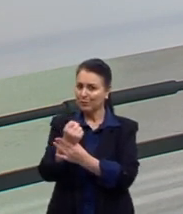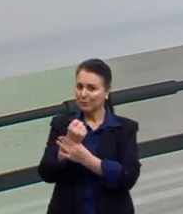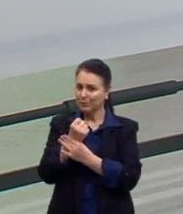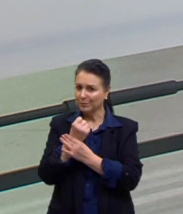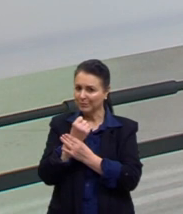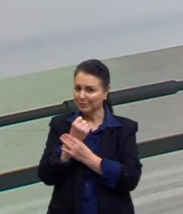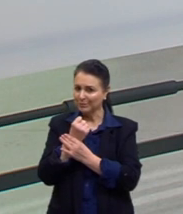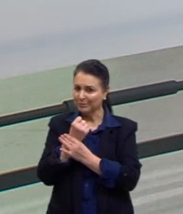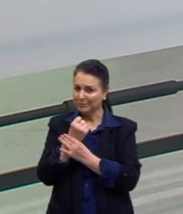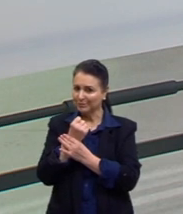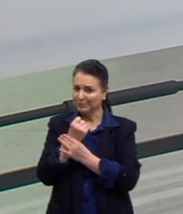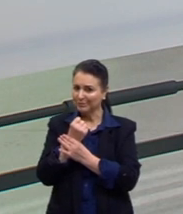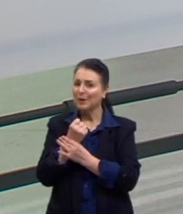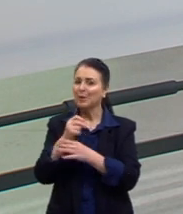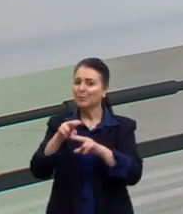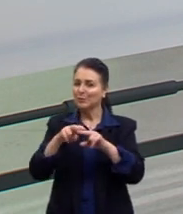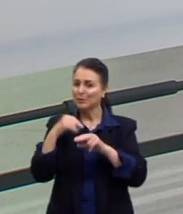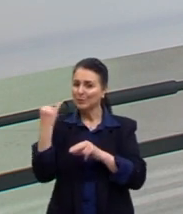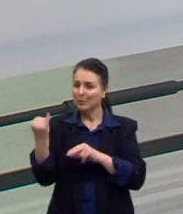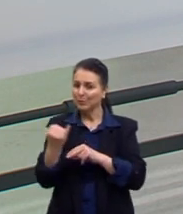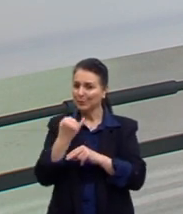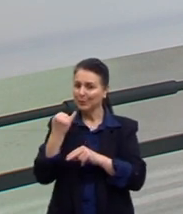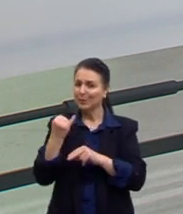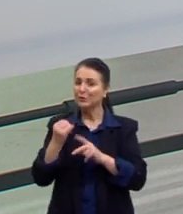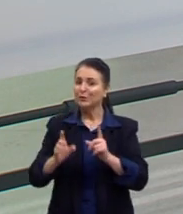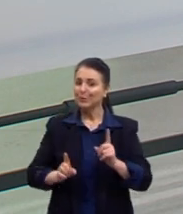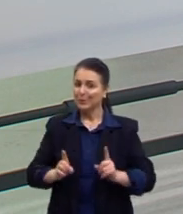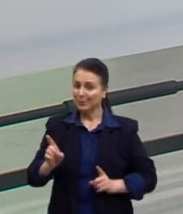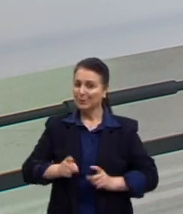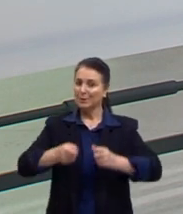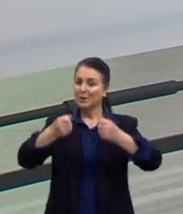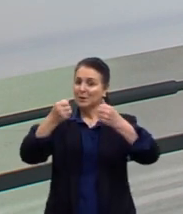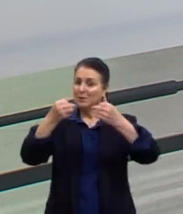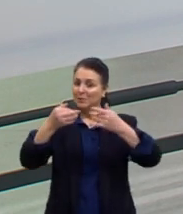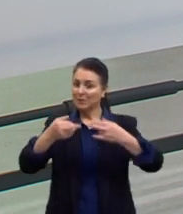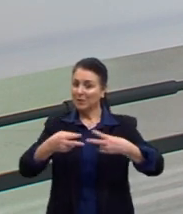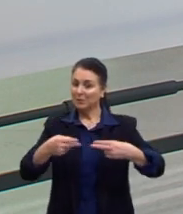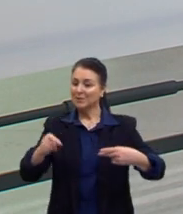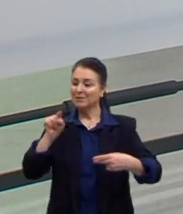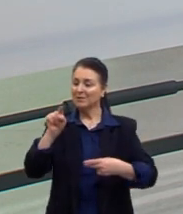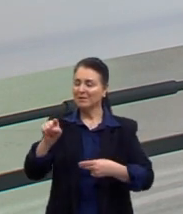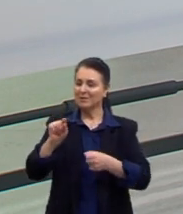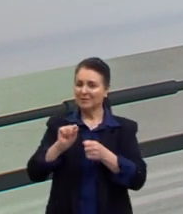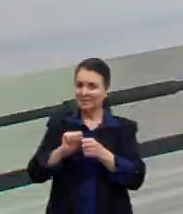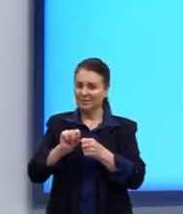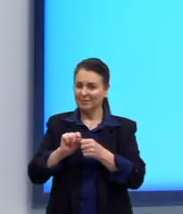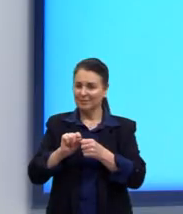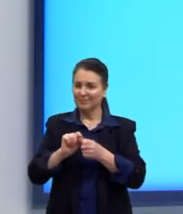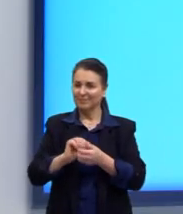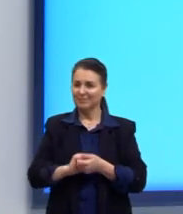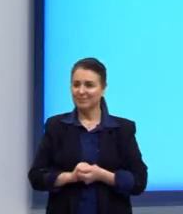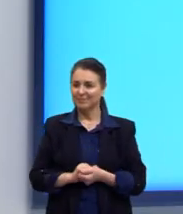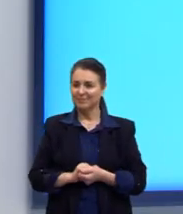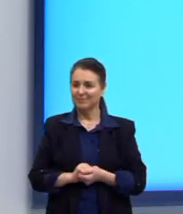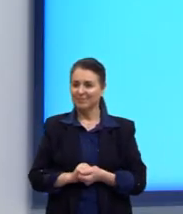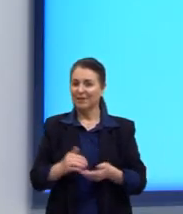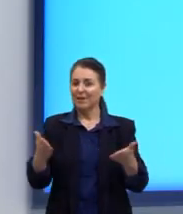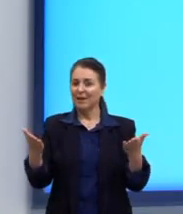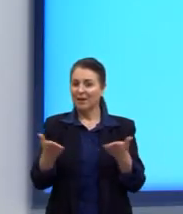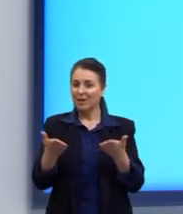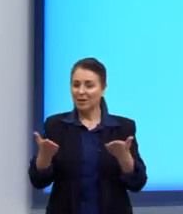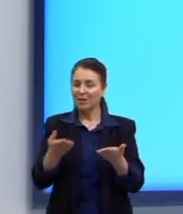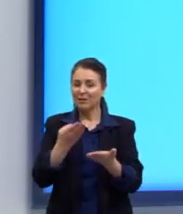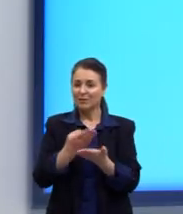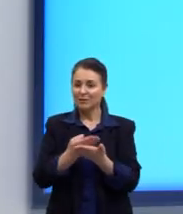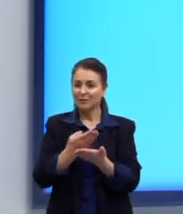exatamente para isso, para justificar as ações que ela toma. Vamos estudar aqui um